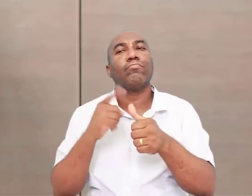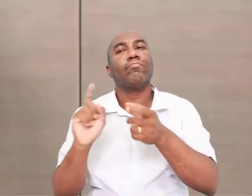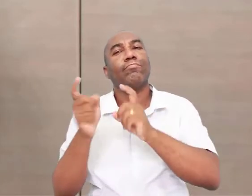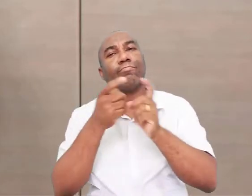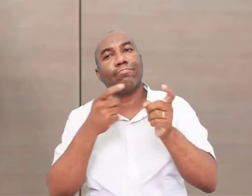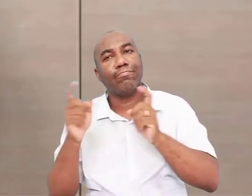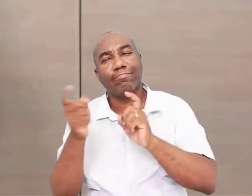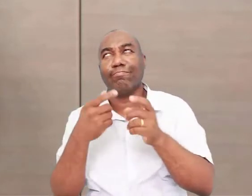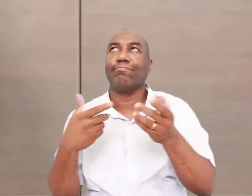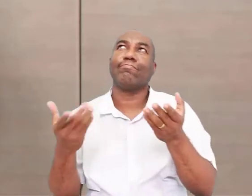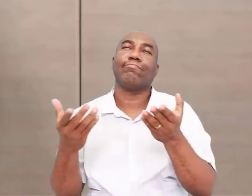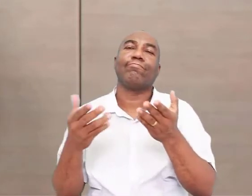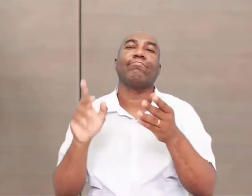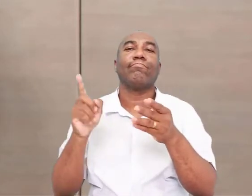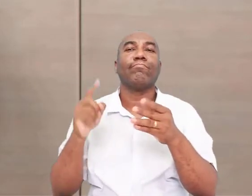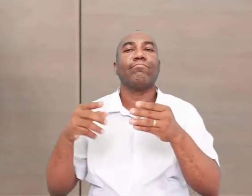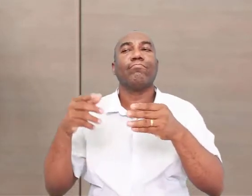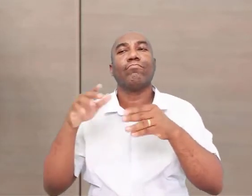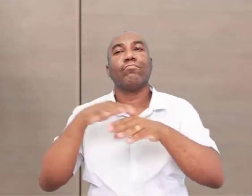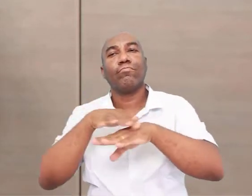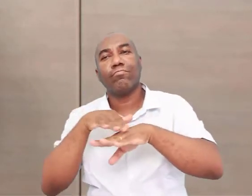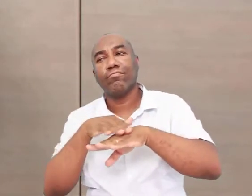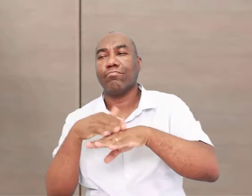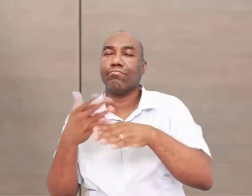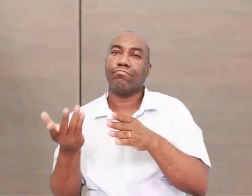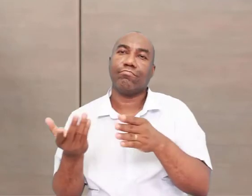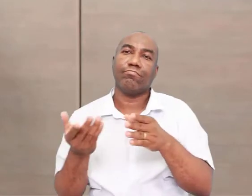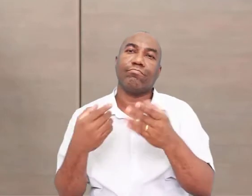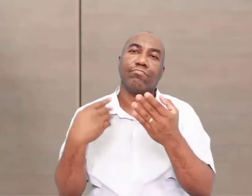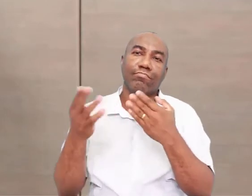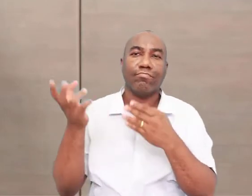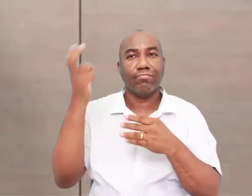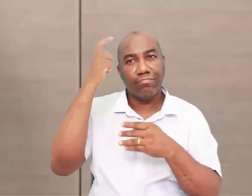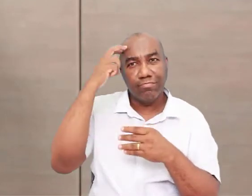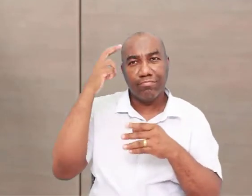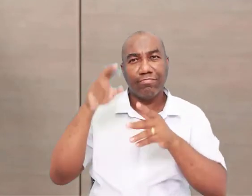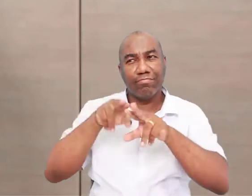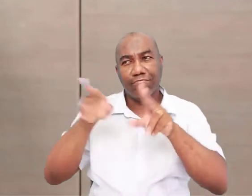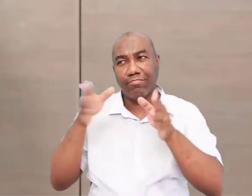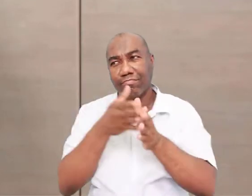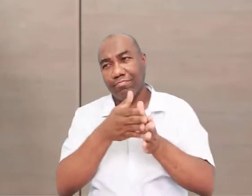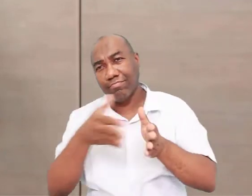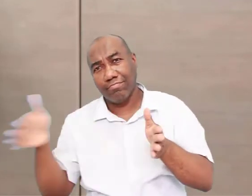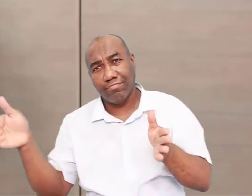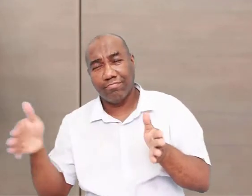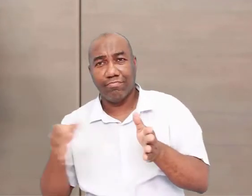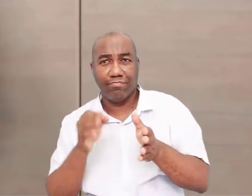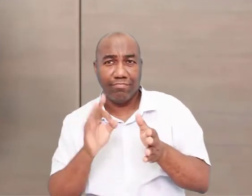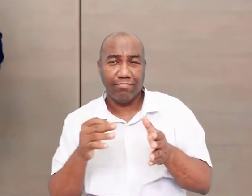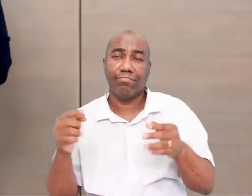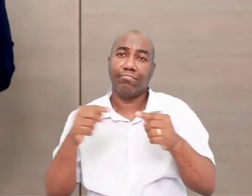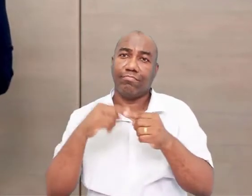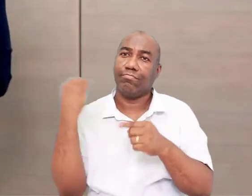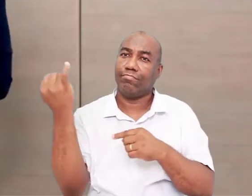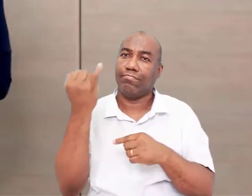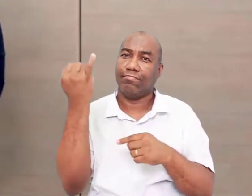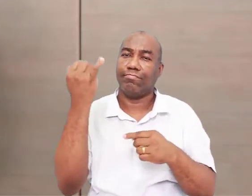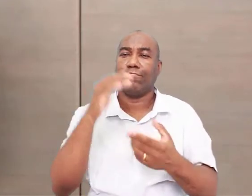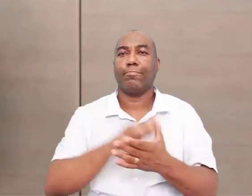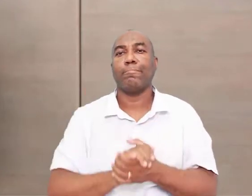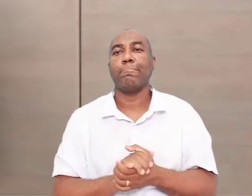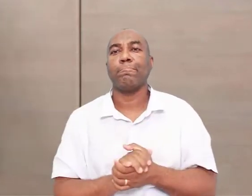humanas, né? As primeiras relações sociais, a cultura, né? Vai nascer tudo aqui nesse período. Então, isso é muito importante, tá?